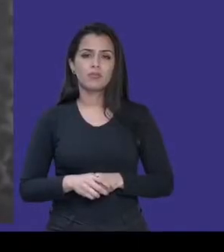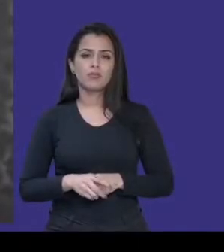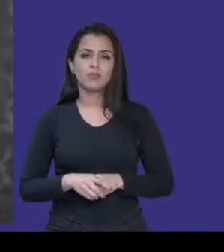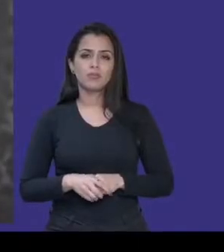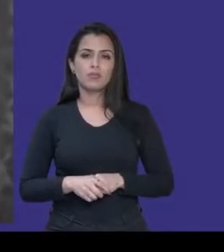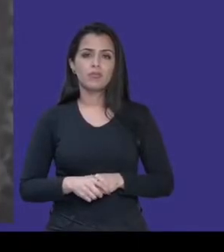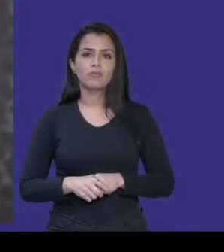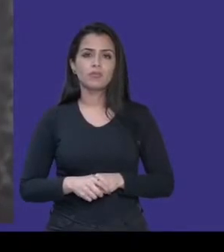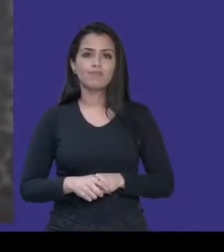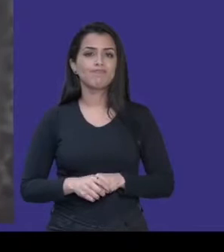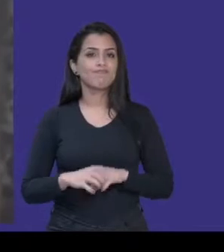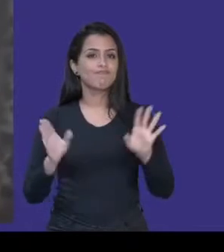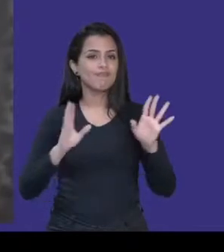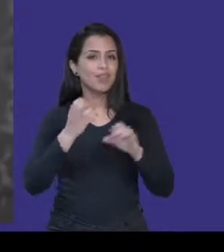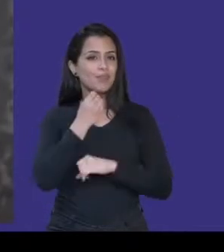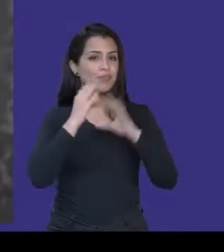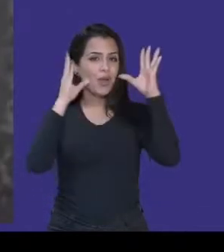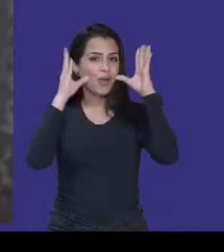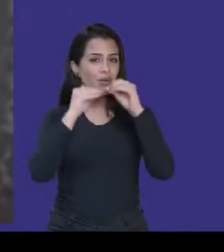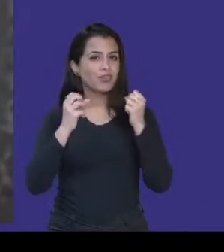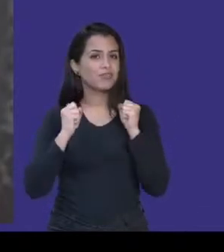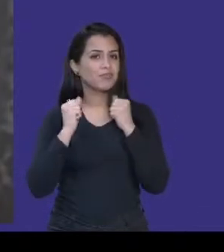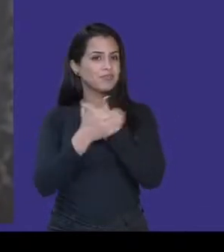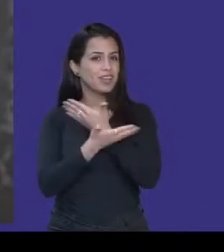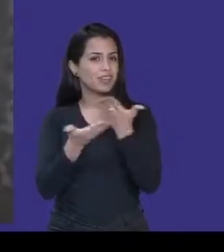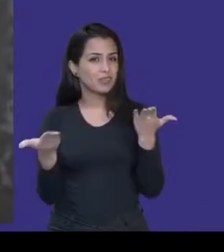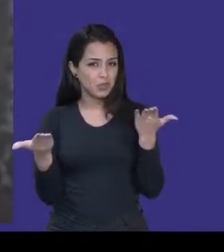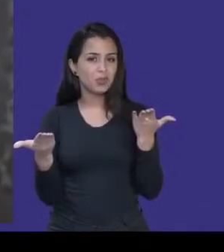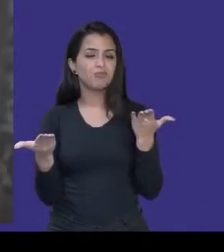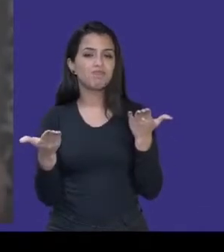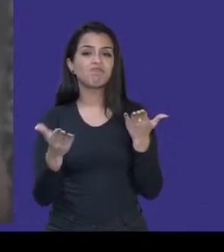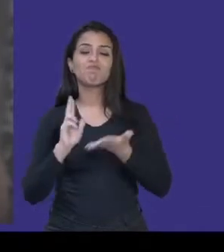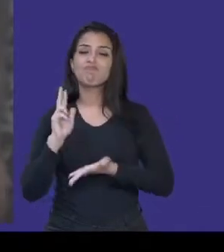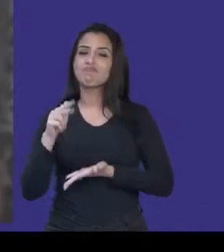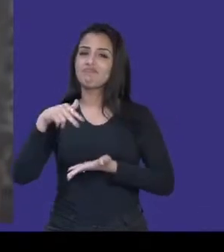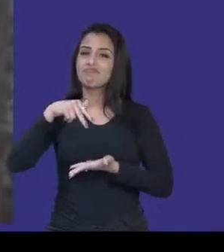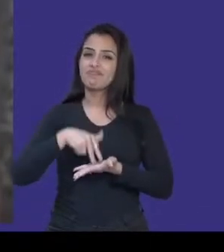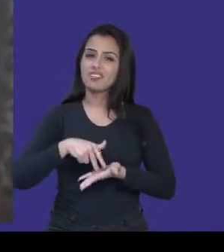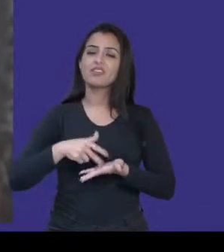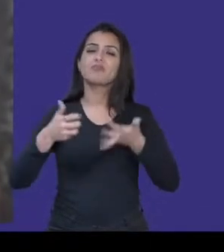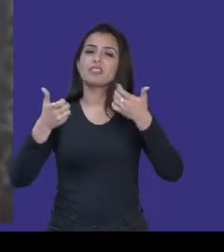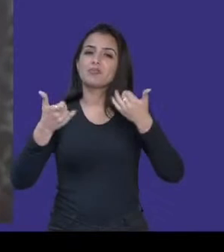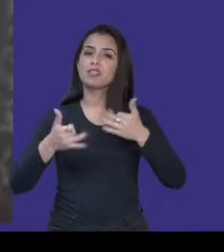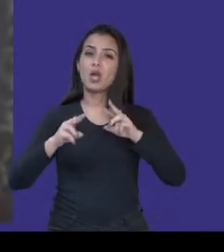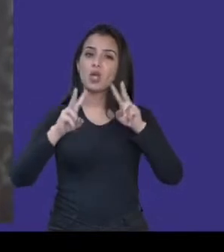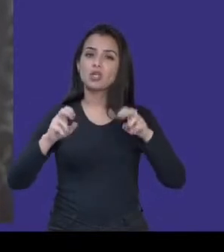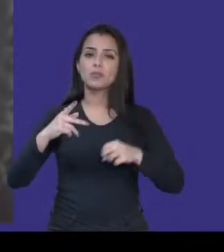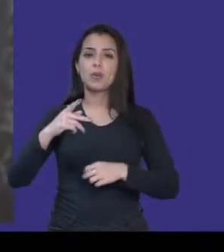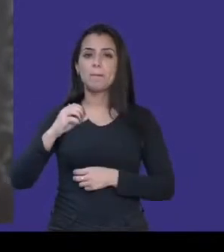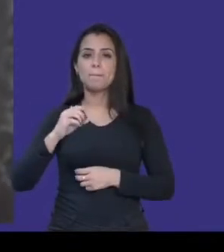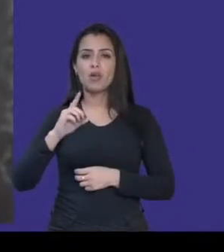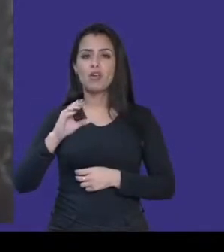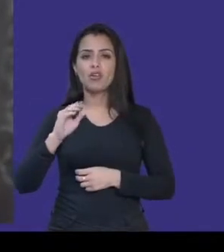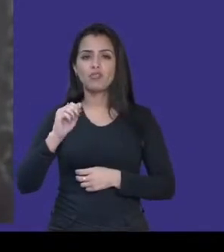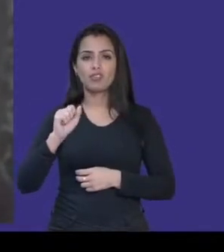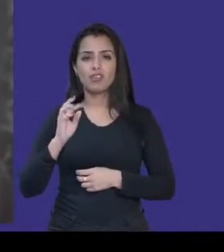Boa noite para todos. A gente veio aqui para falar sobre podcasts e podcasts